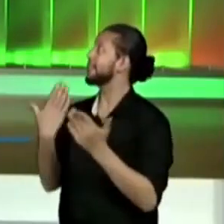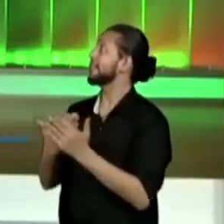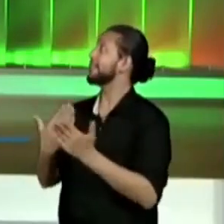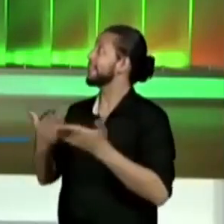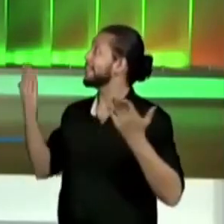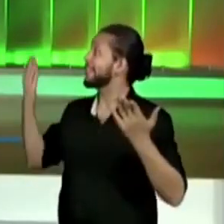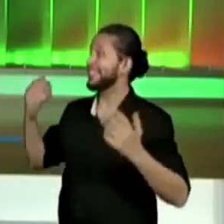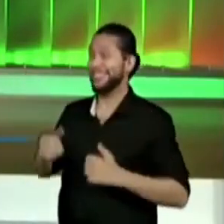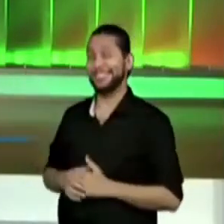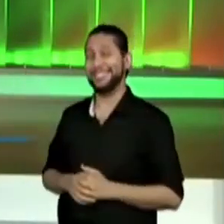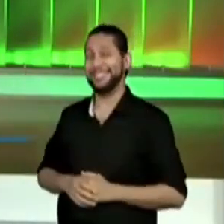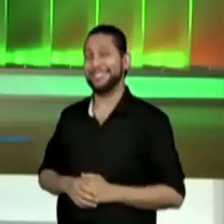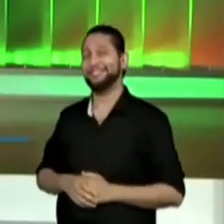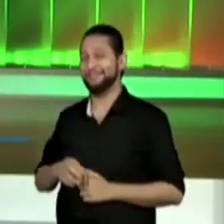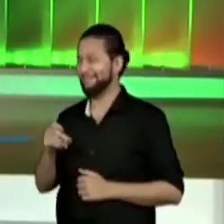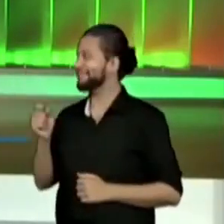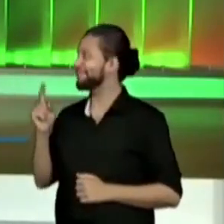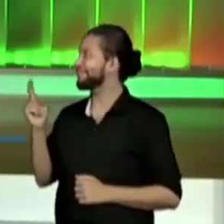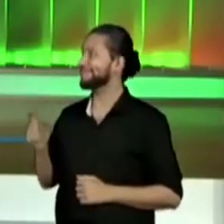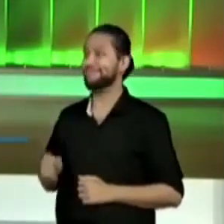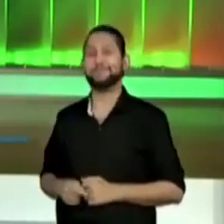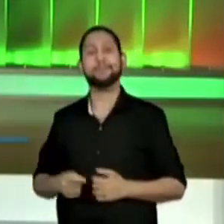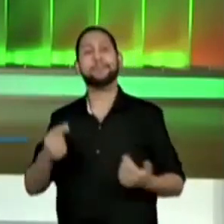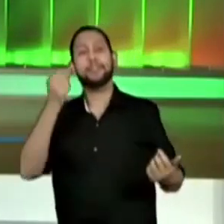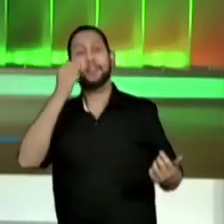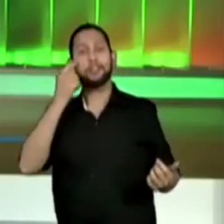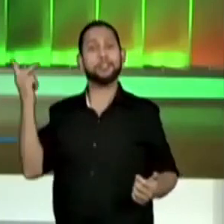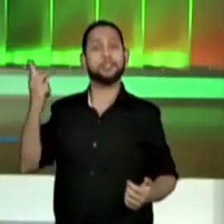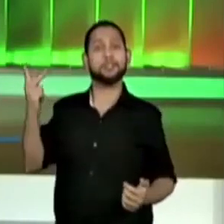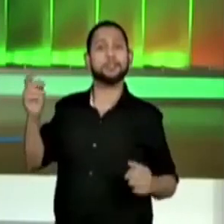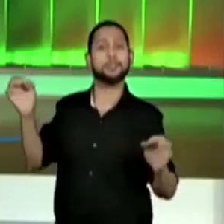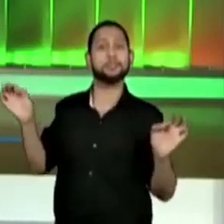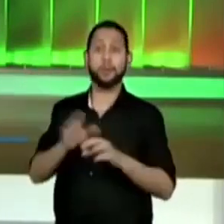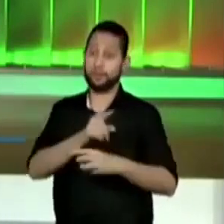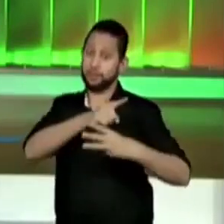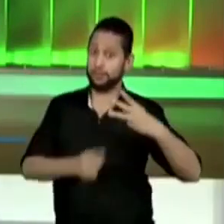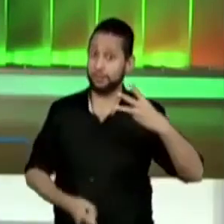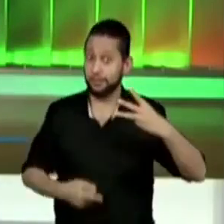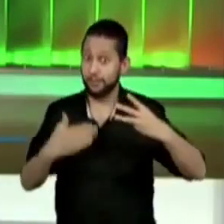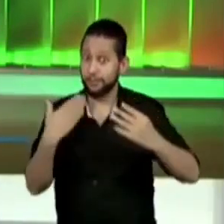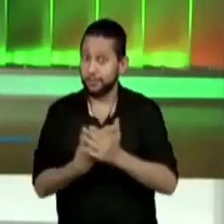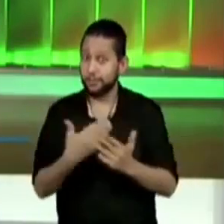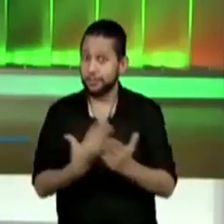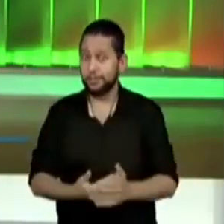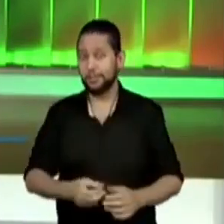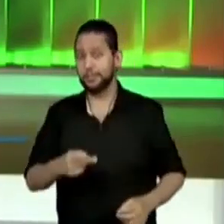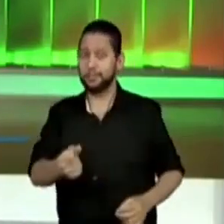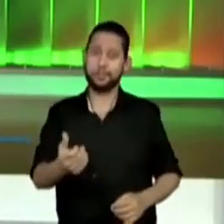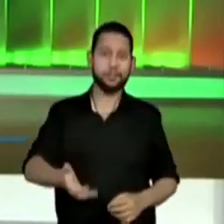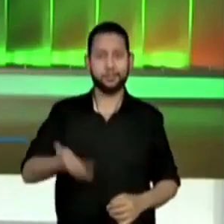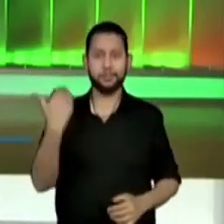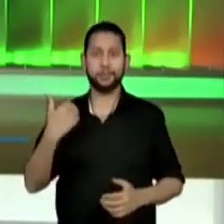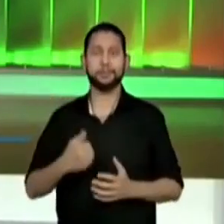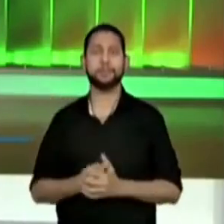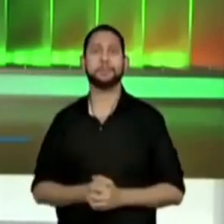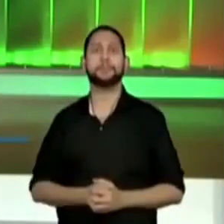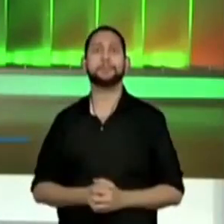preparado. Então, já que o Andrei está preparado, o professor Aline já está aguentando, ó, três aulas. Vamos lá, mãos à obra, pessoal.